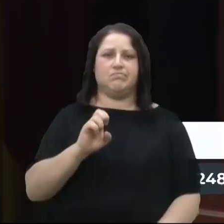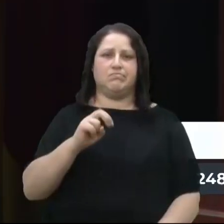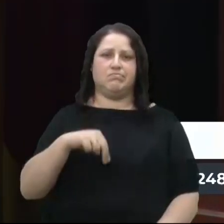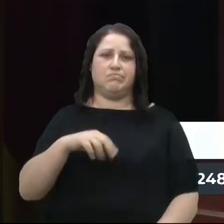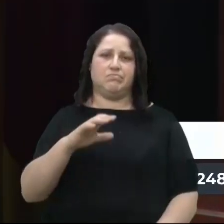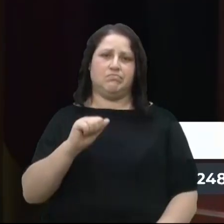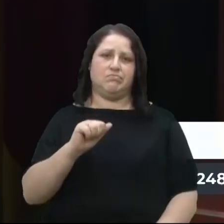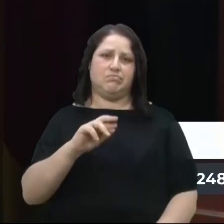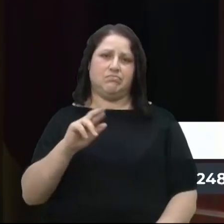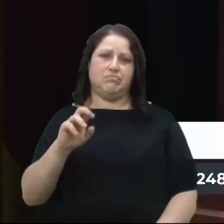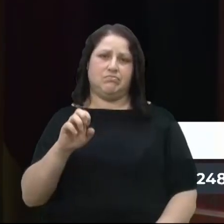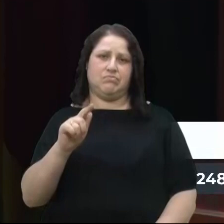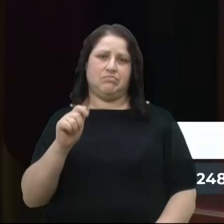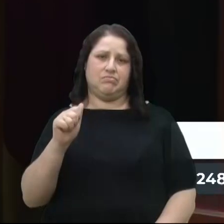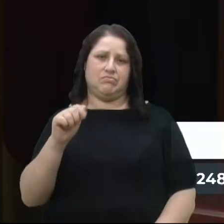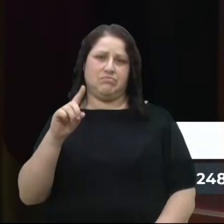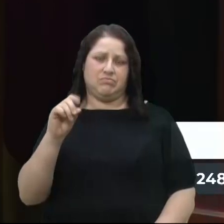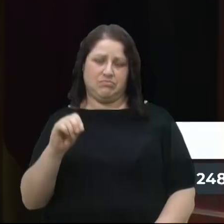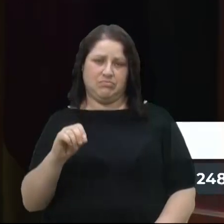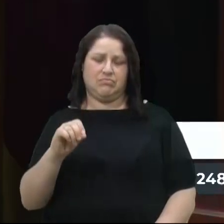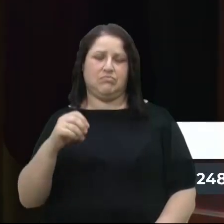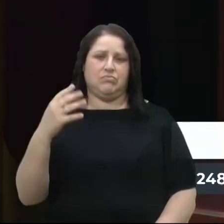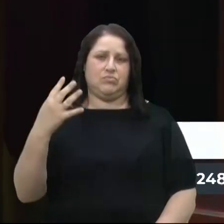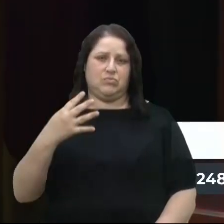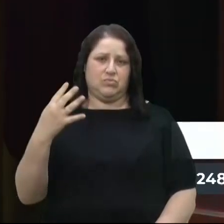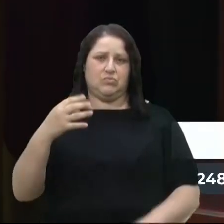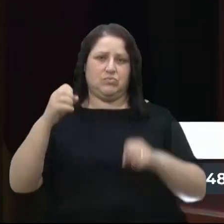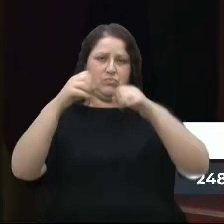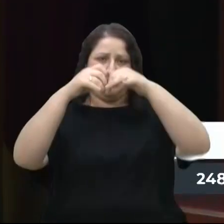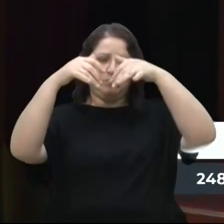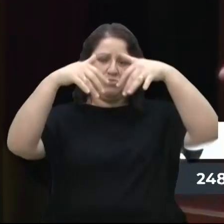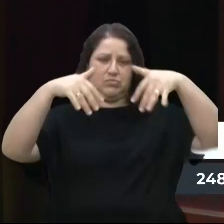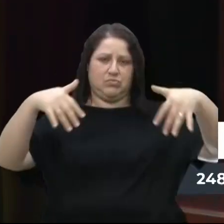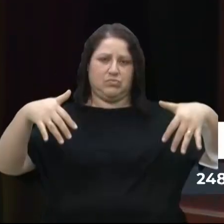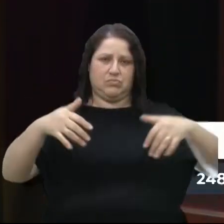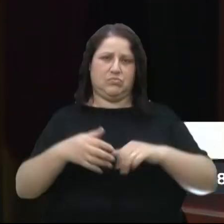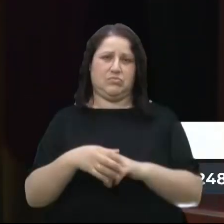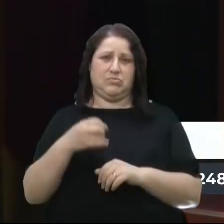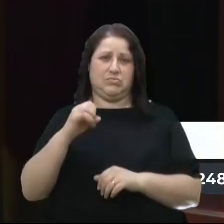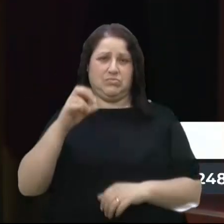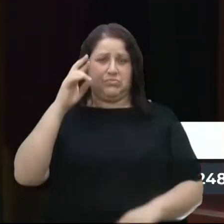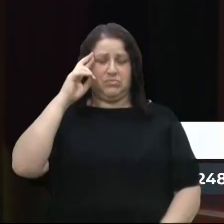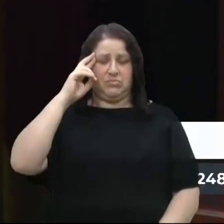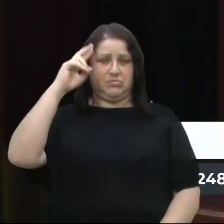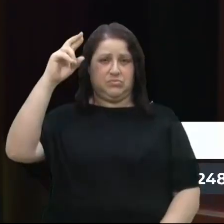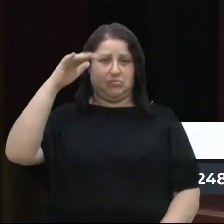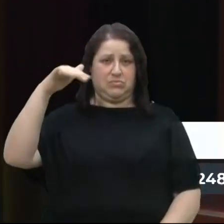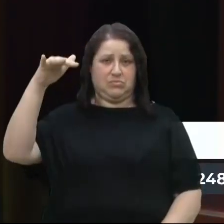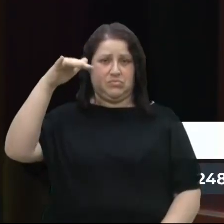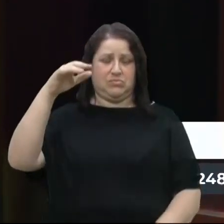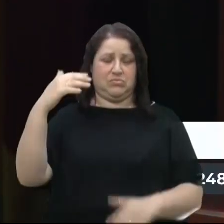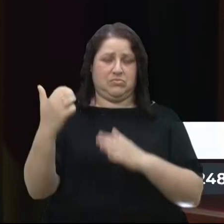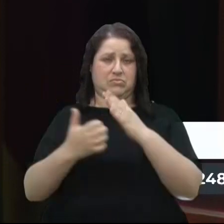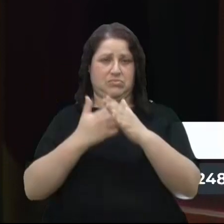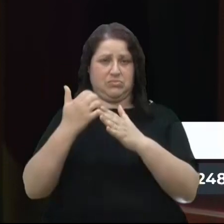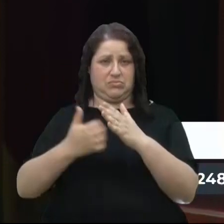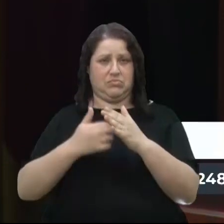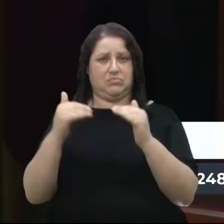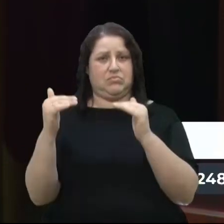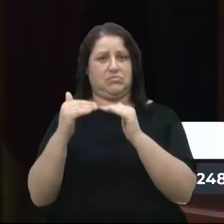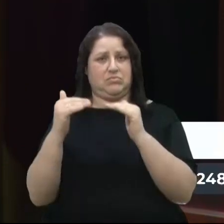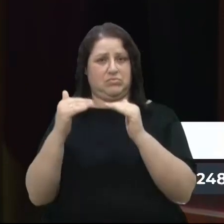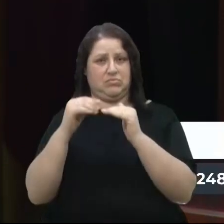quarto escalão. Porque se a diretoria da empresa for anuente com esse tipo de atitude,